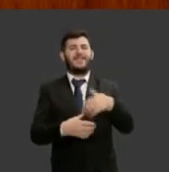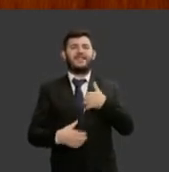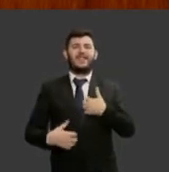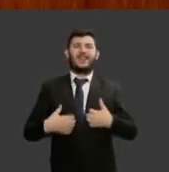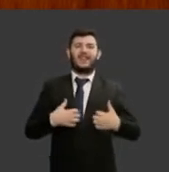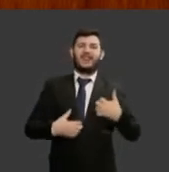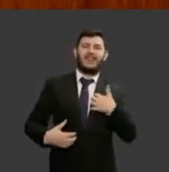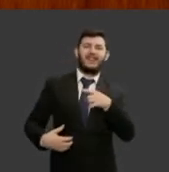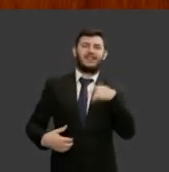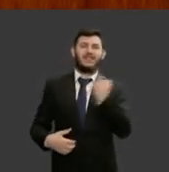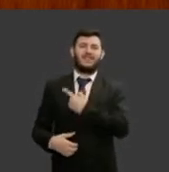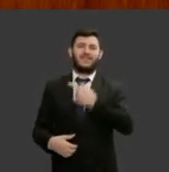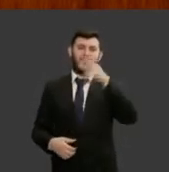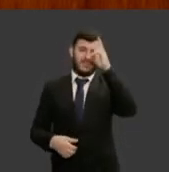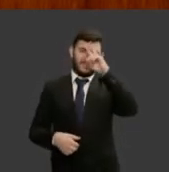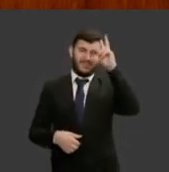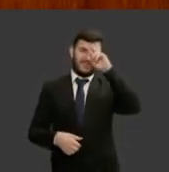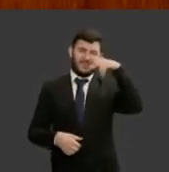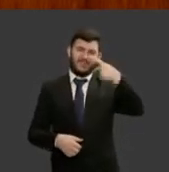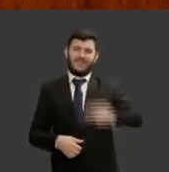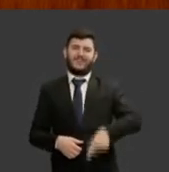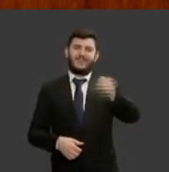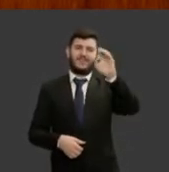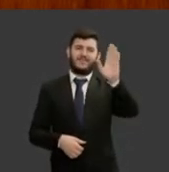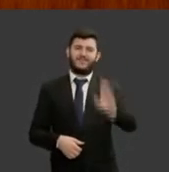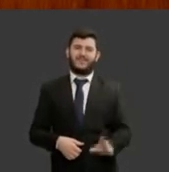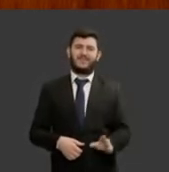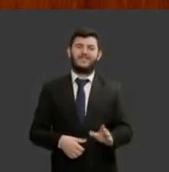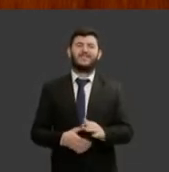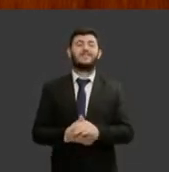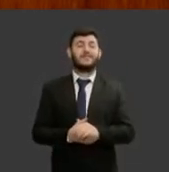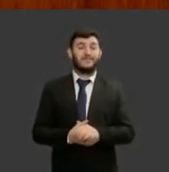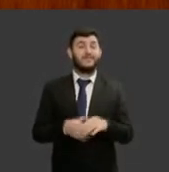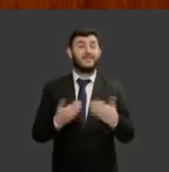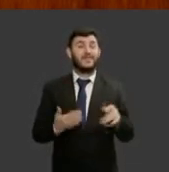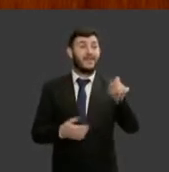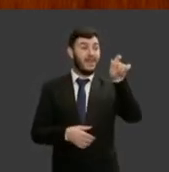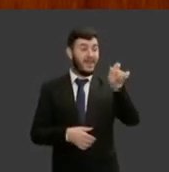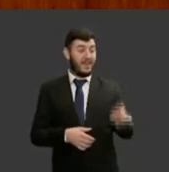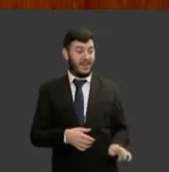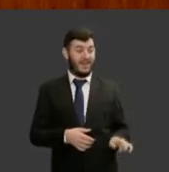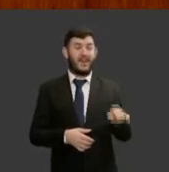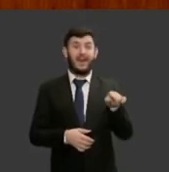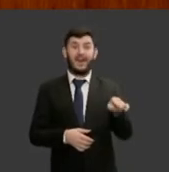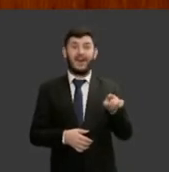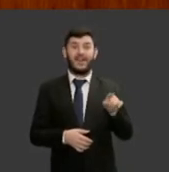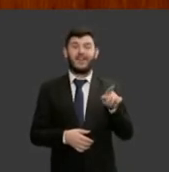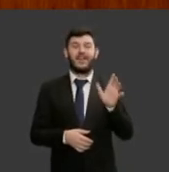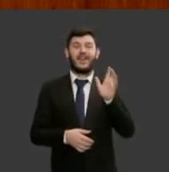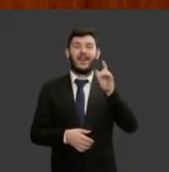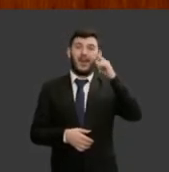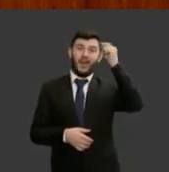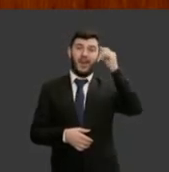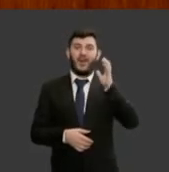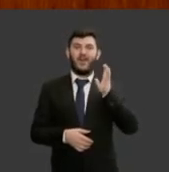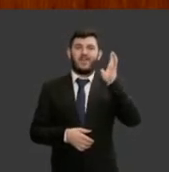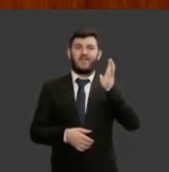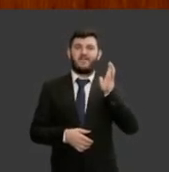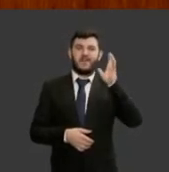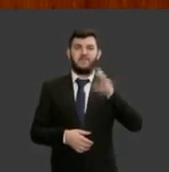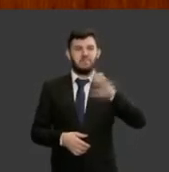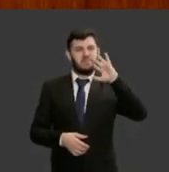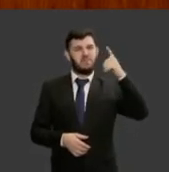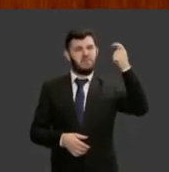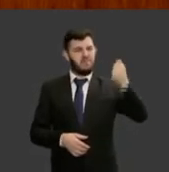nossa recente histórica história democrática ela encantou-nos por conseguir tomar decisões difíceis